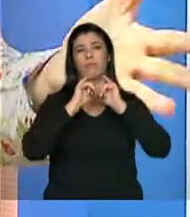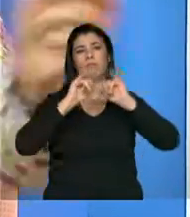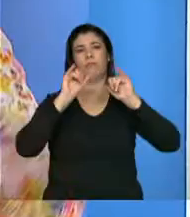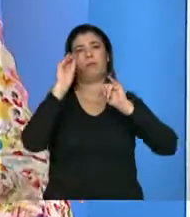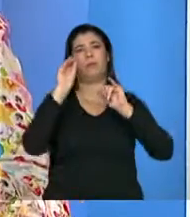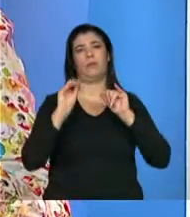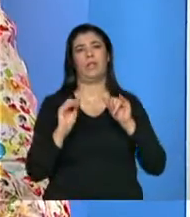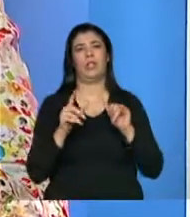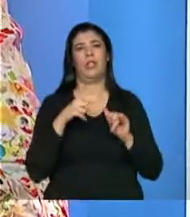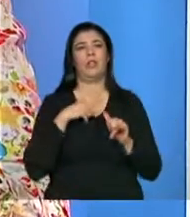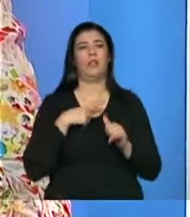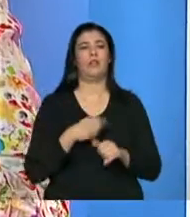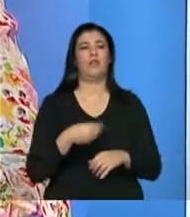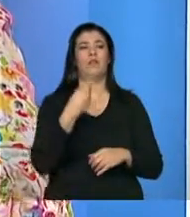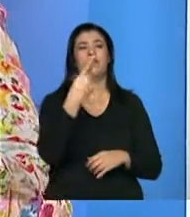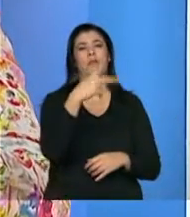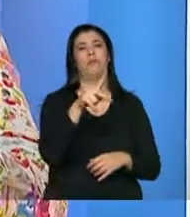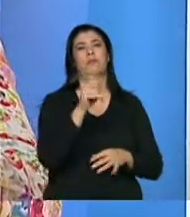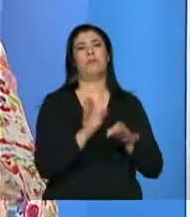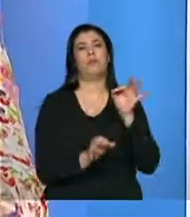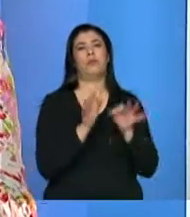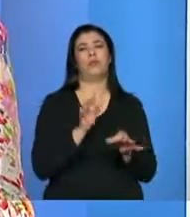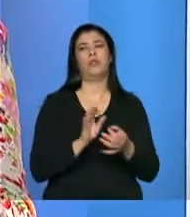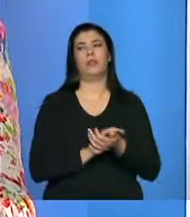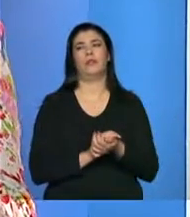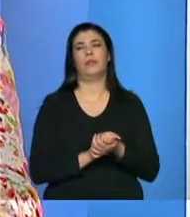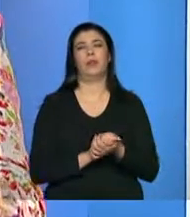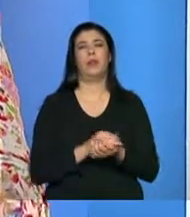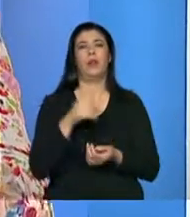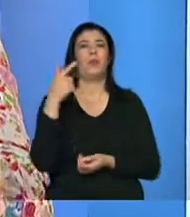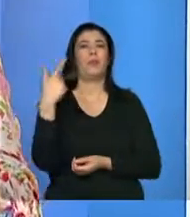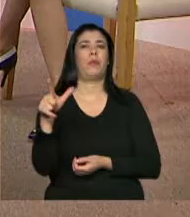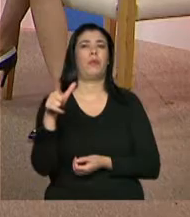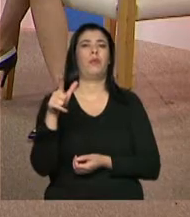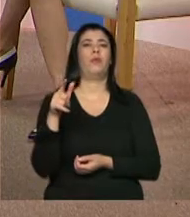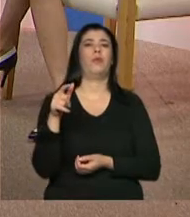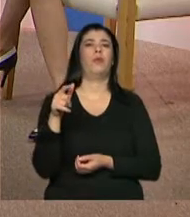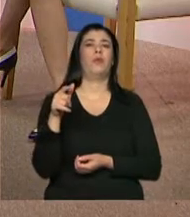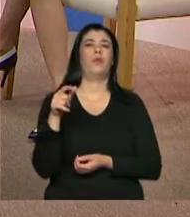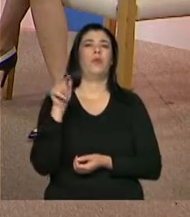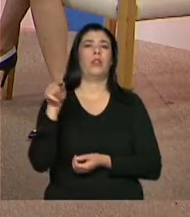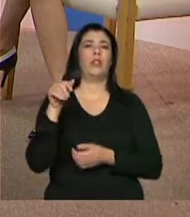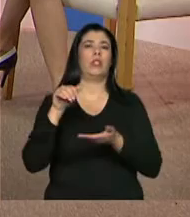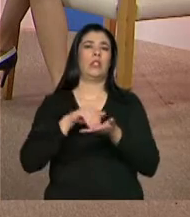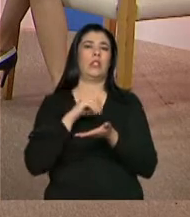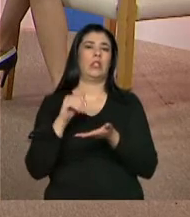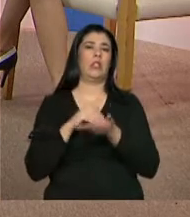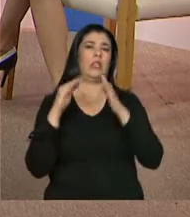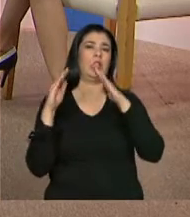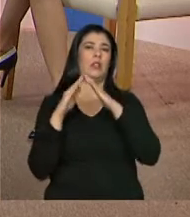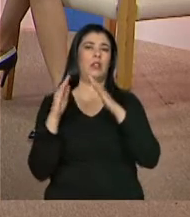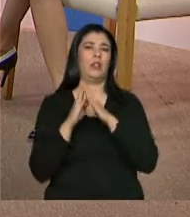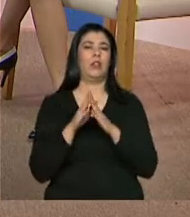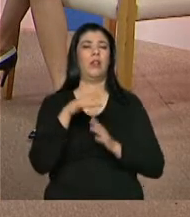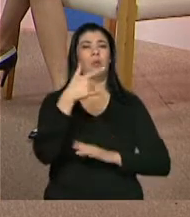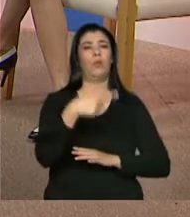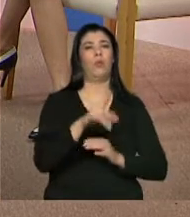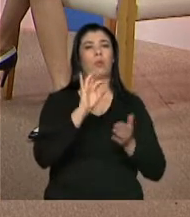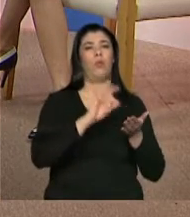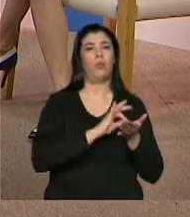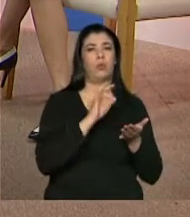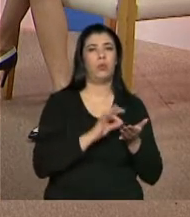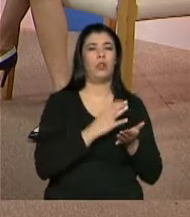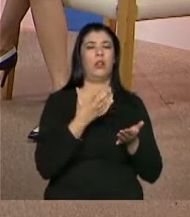entrevista a cargo da tarifa social, depois o outro a cargo da Secretaria de Habitação do Minha Casa Minha Vida, e depois um outro cadastro